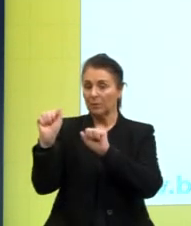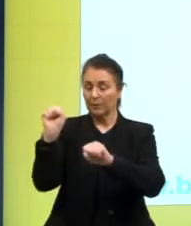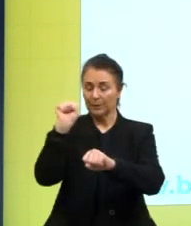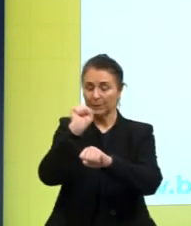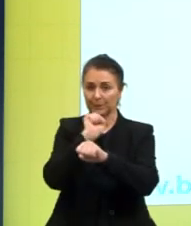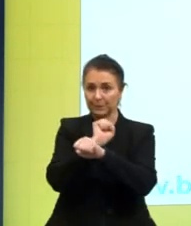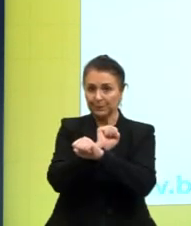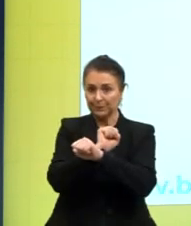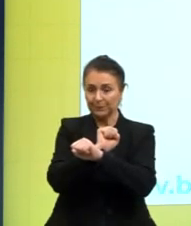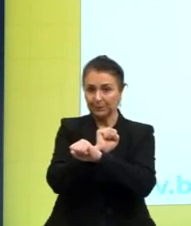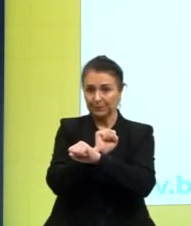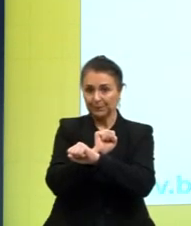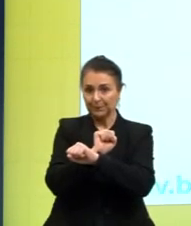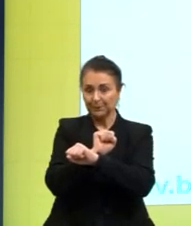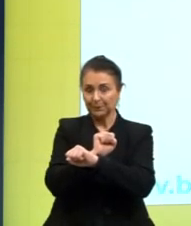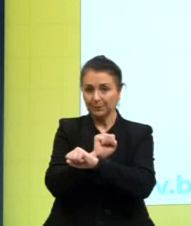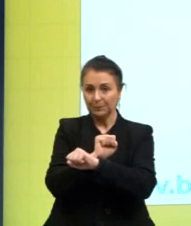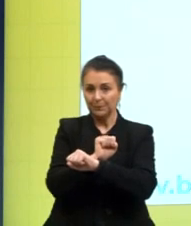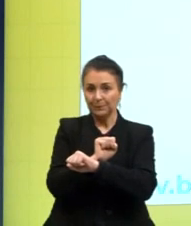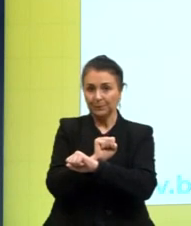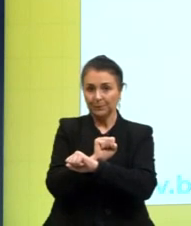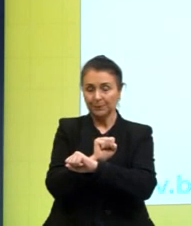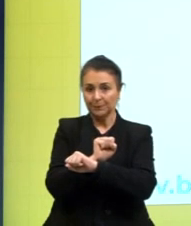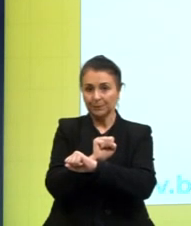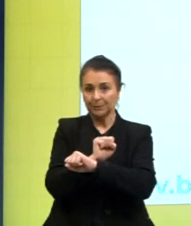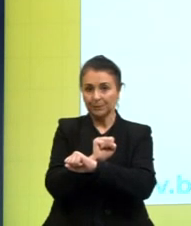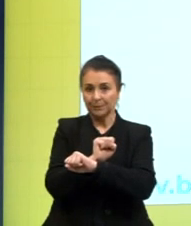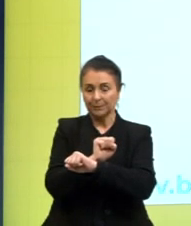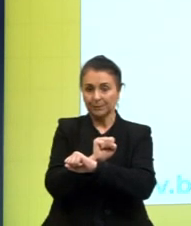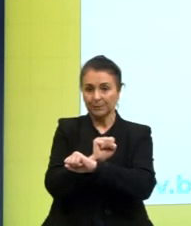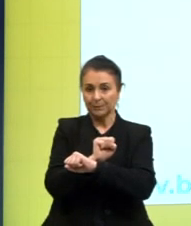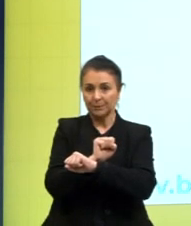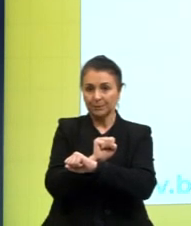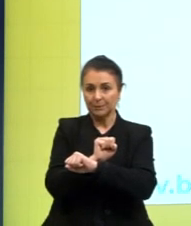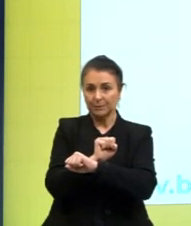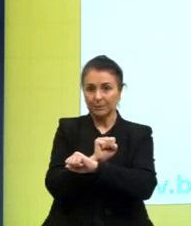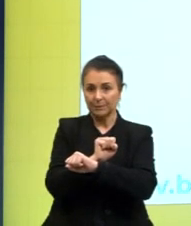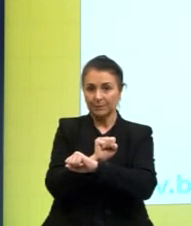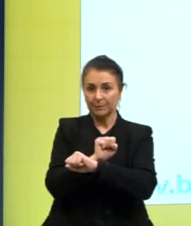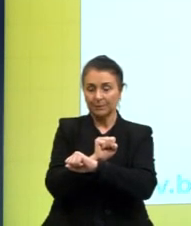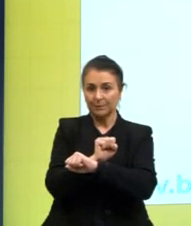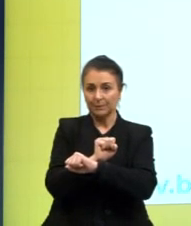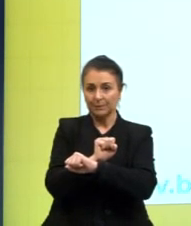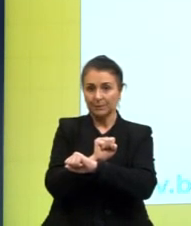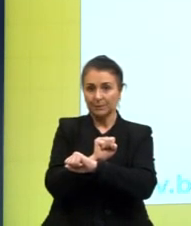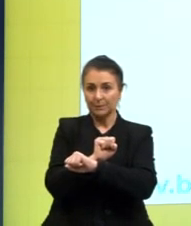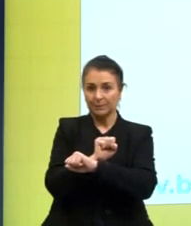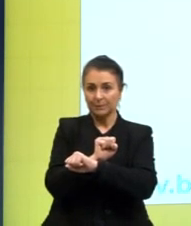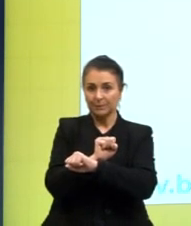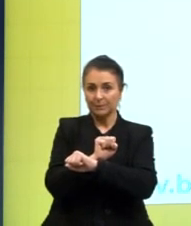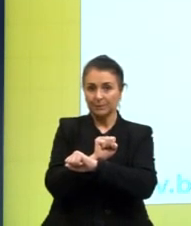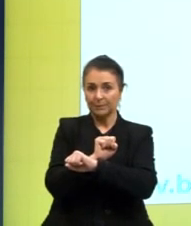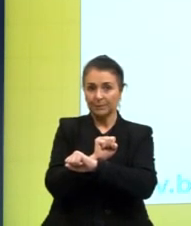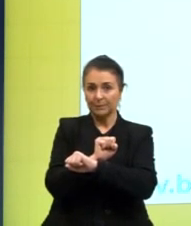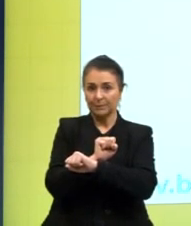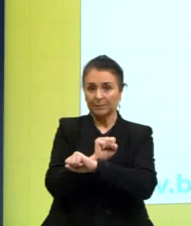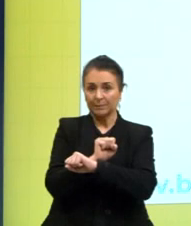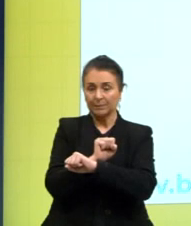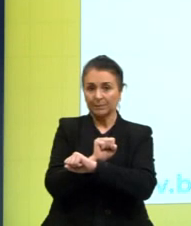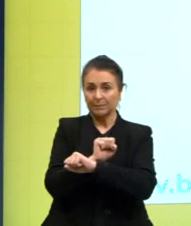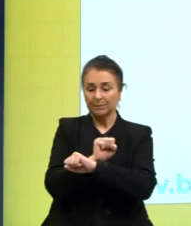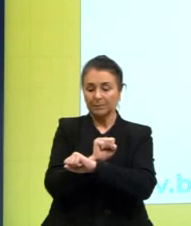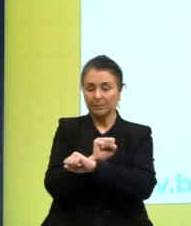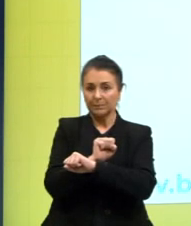em artefatos em que usam revelado conversações, acuerdos, negociados, chantagens